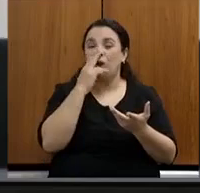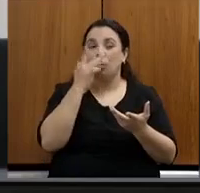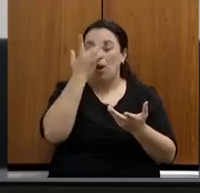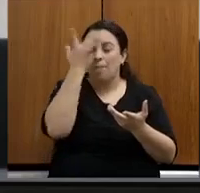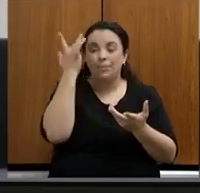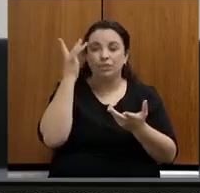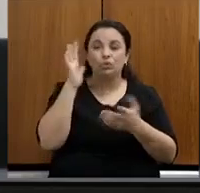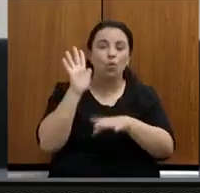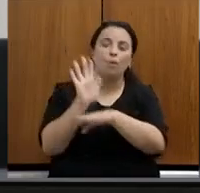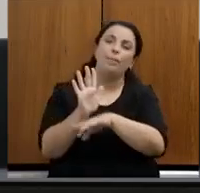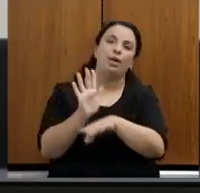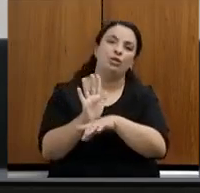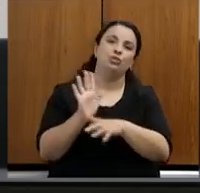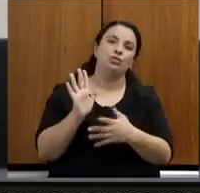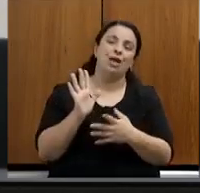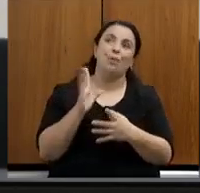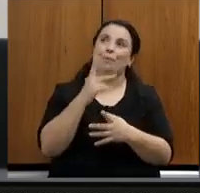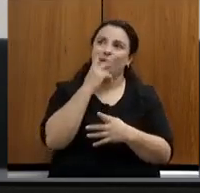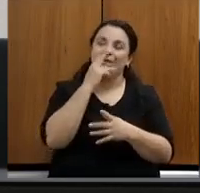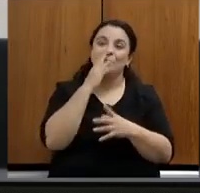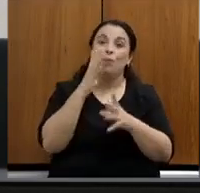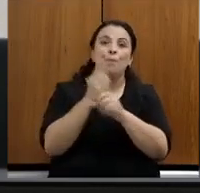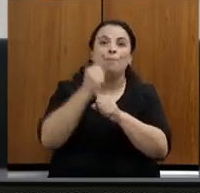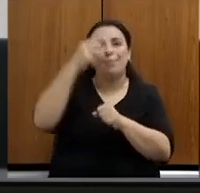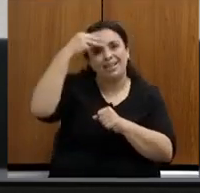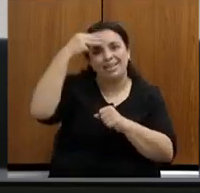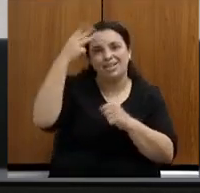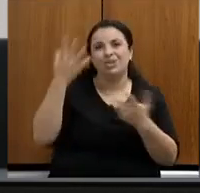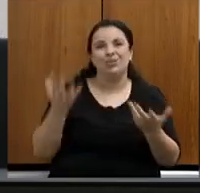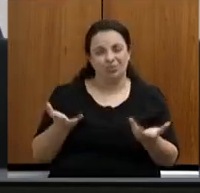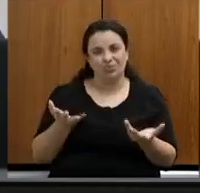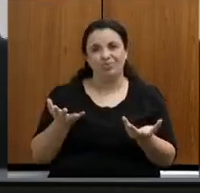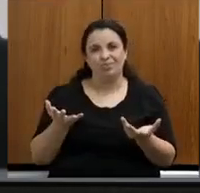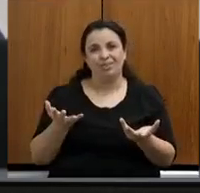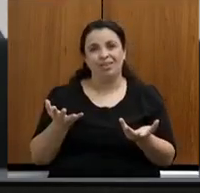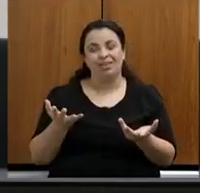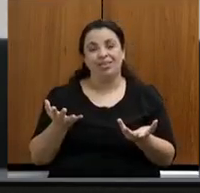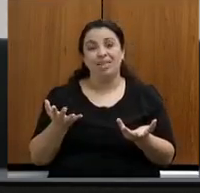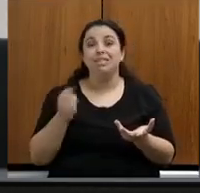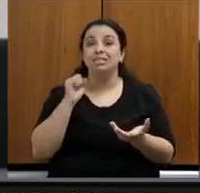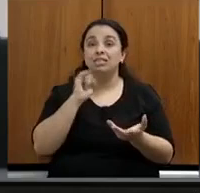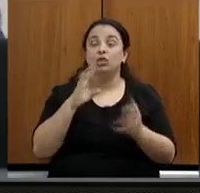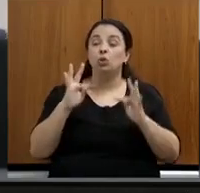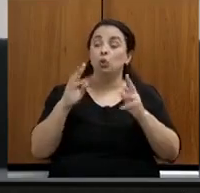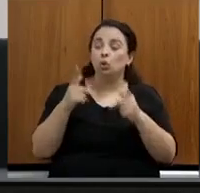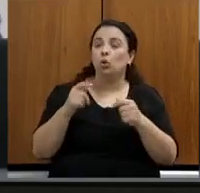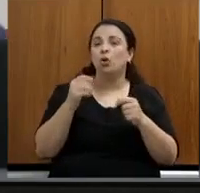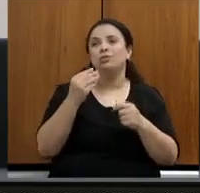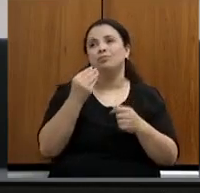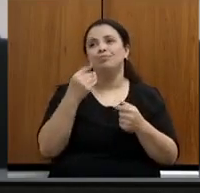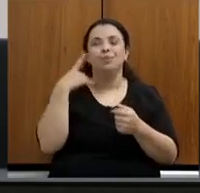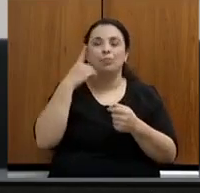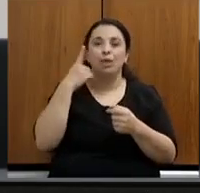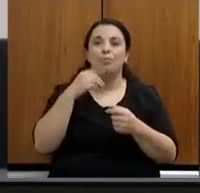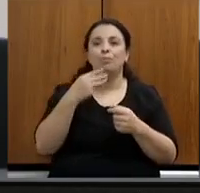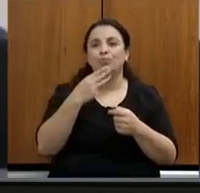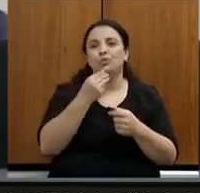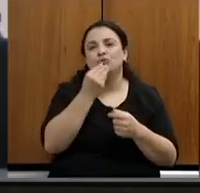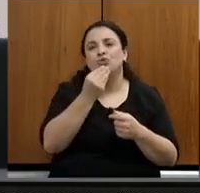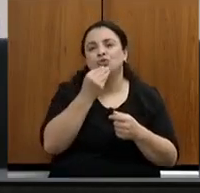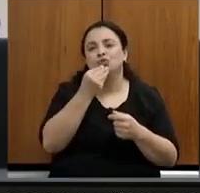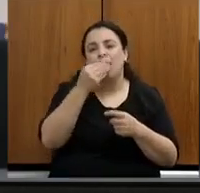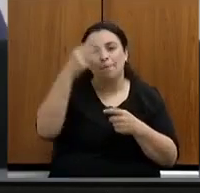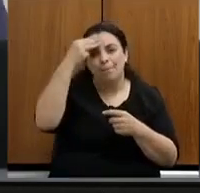Acho que se todos puderem apadrinhar justamente a categoria, nós teríamos